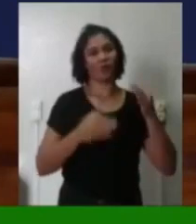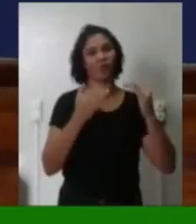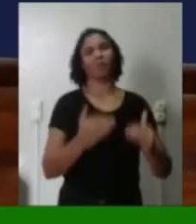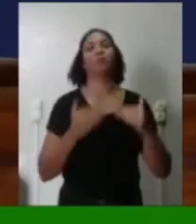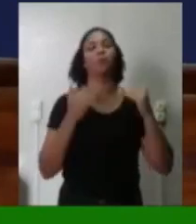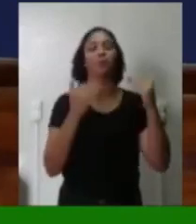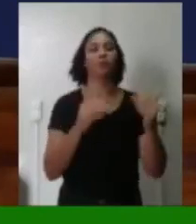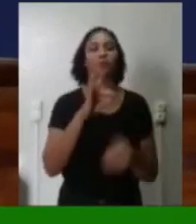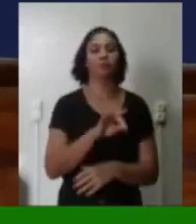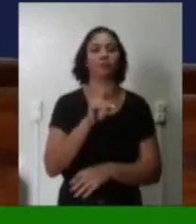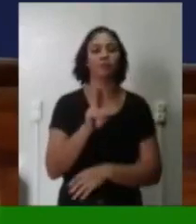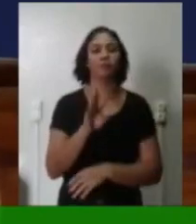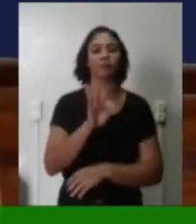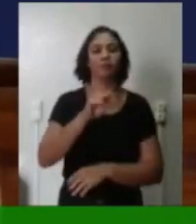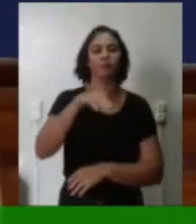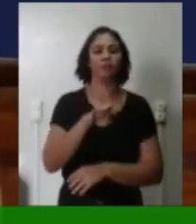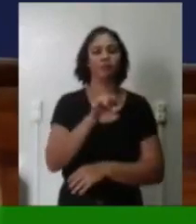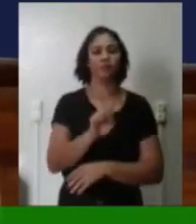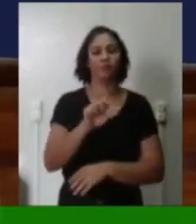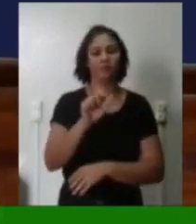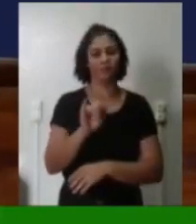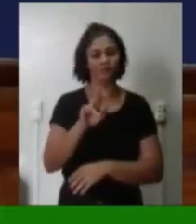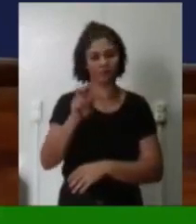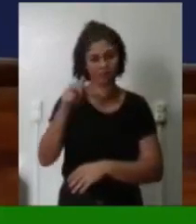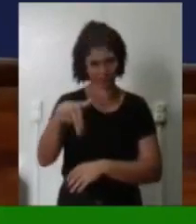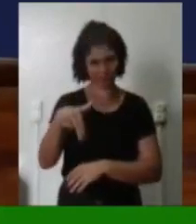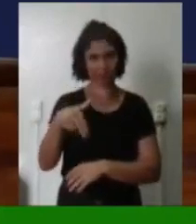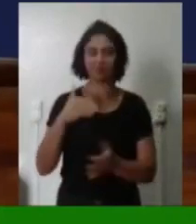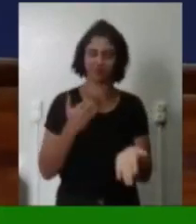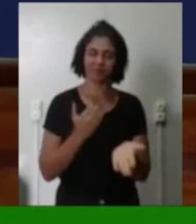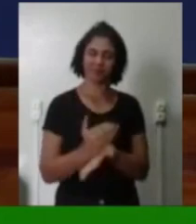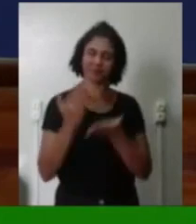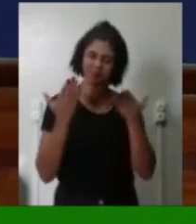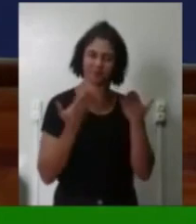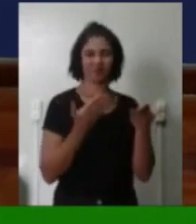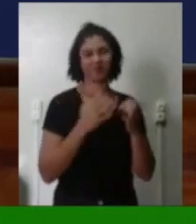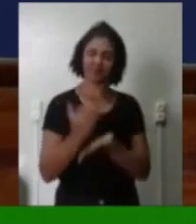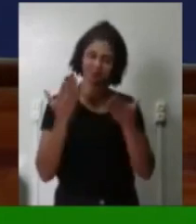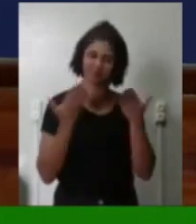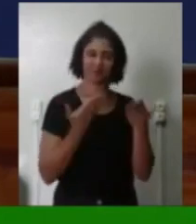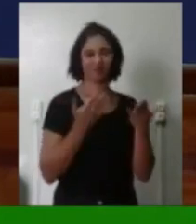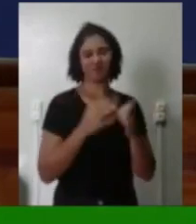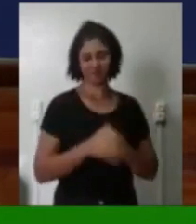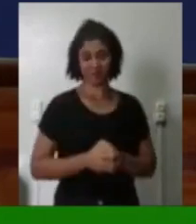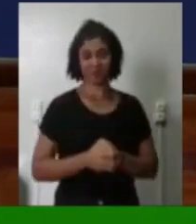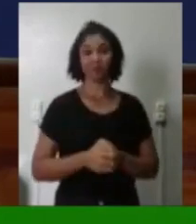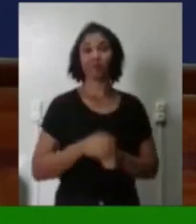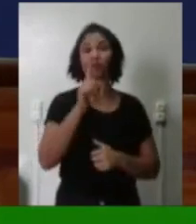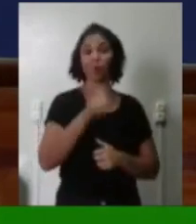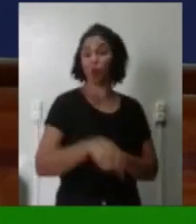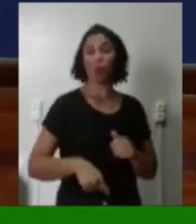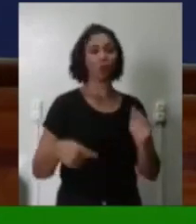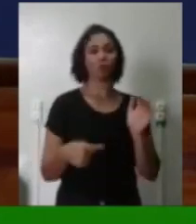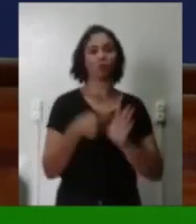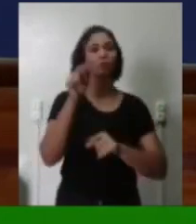Nós vamos iniciar a nossa sessão solene com homenagem ao senhor Embarcador Tudimés Airão Ele que foi um dos percussores da